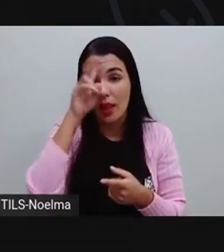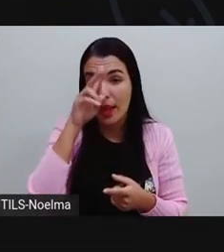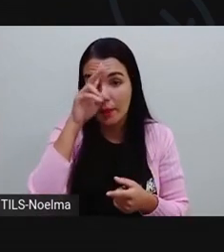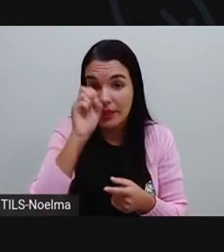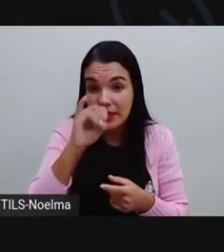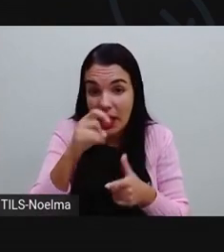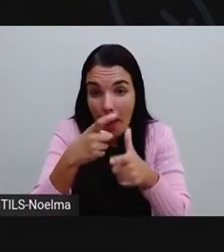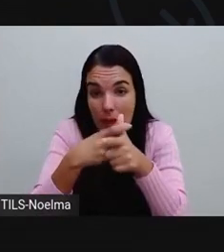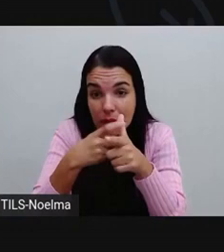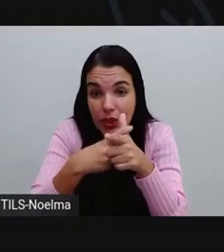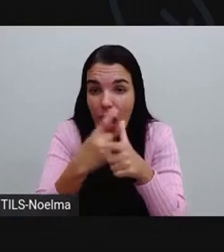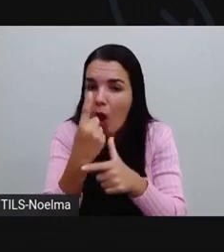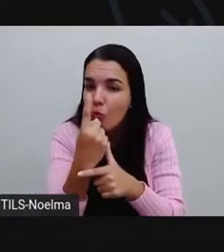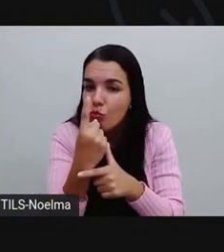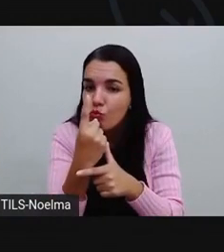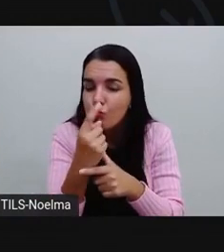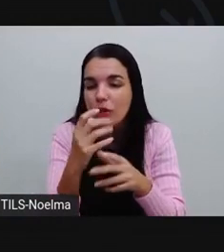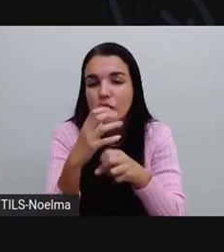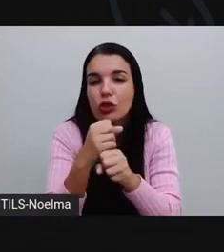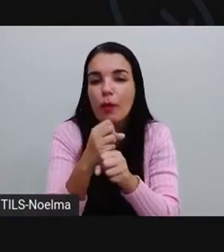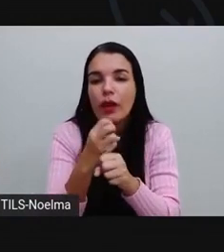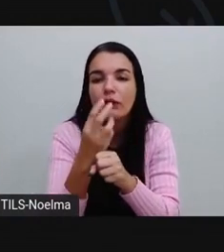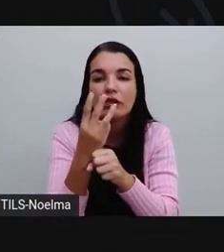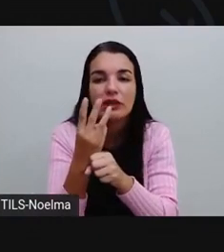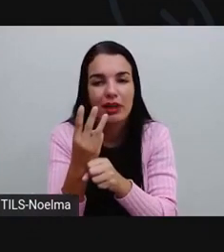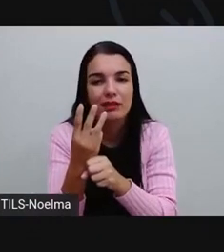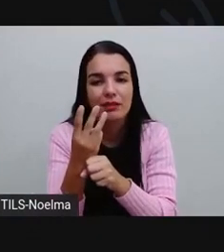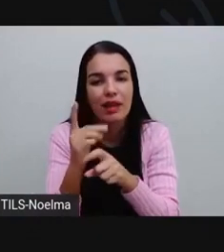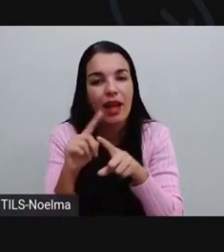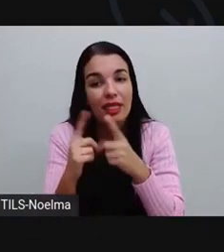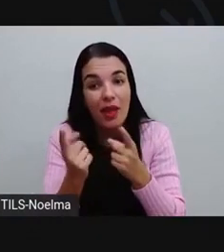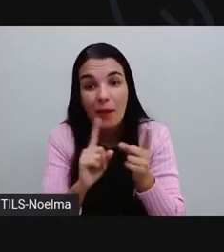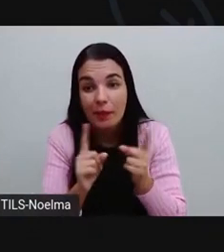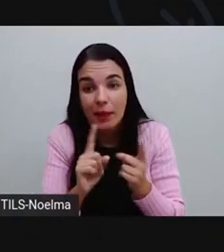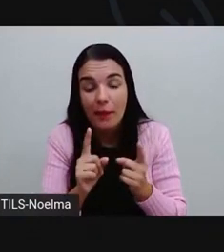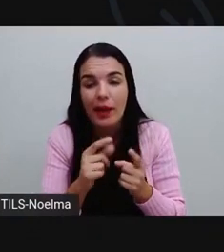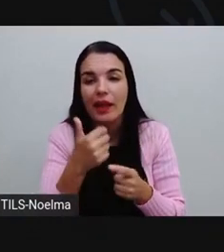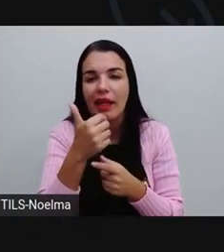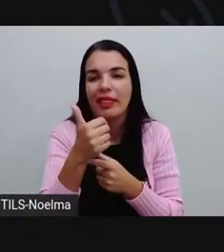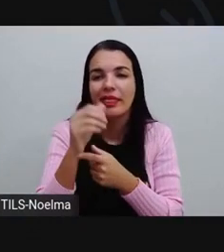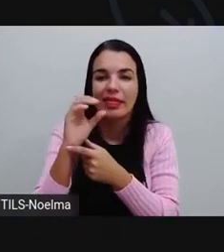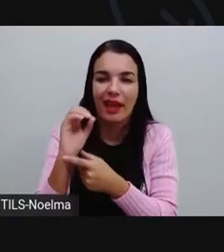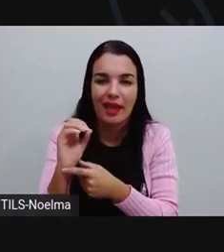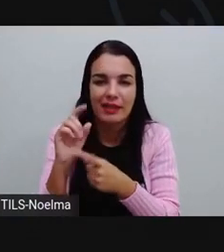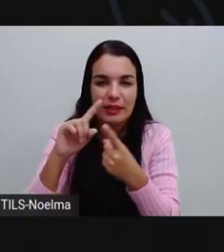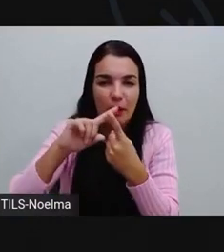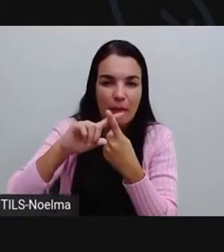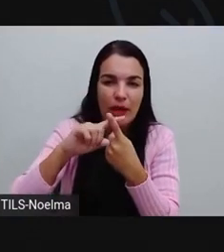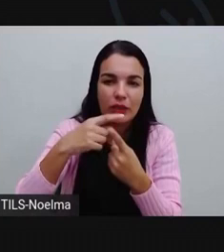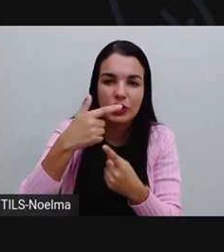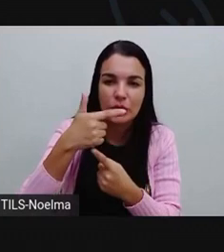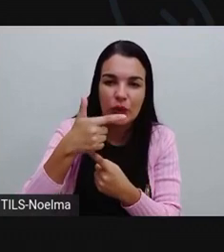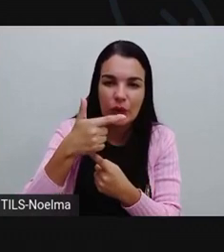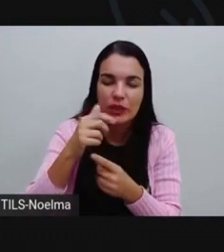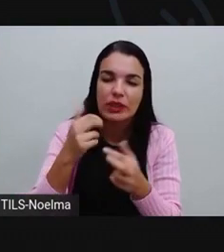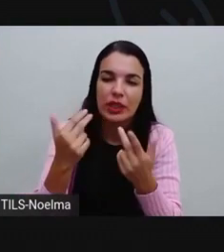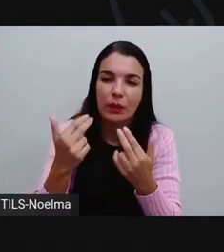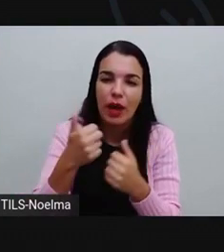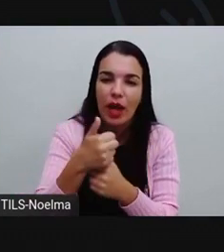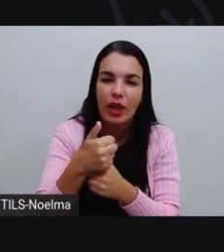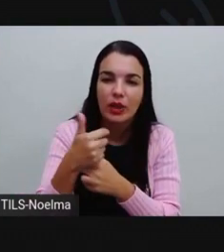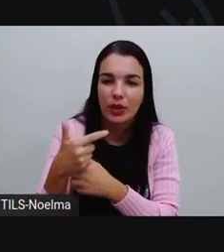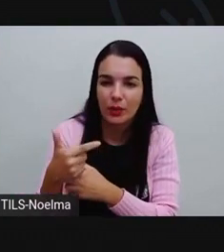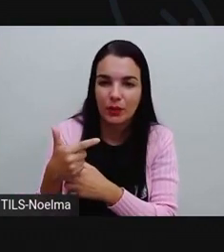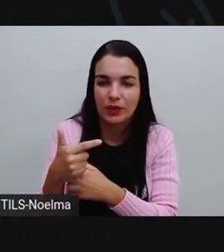a gente emprestou aqui quanto? 10, certo? E ficou 12. 12 tira 3